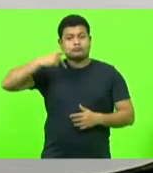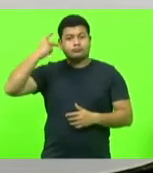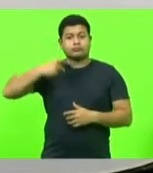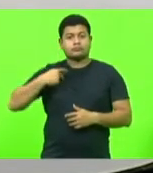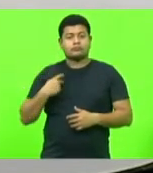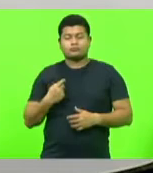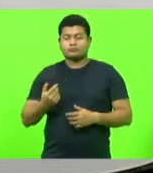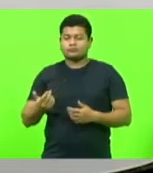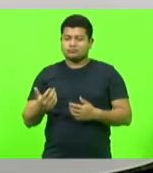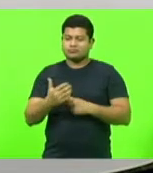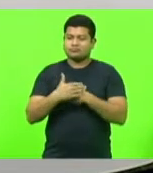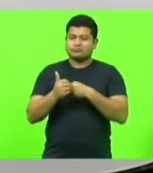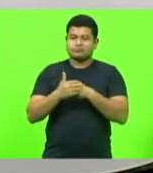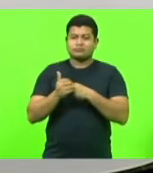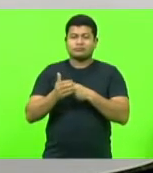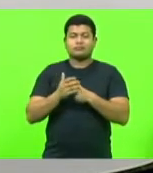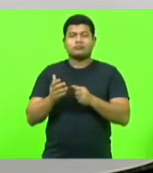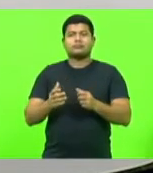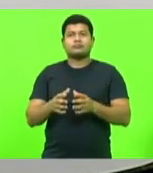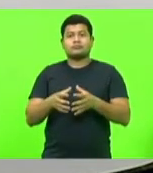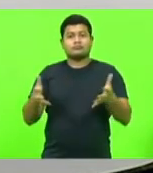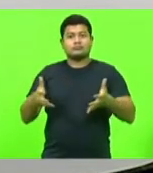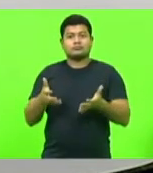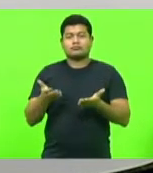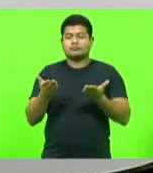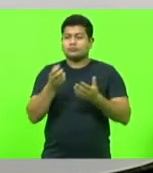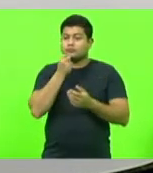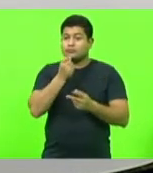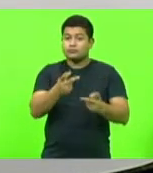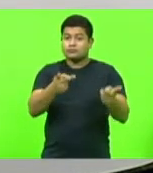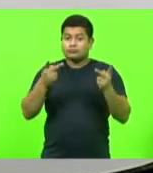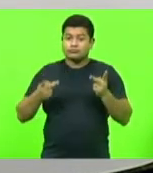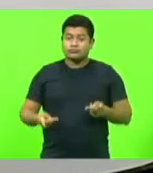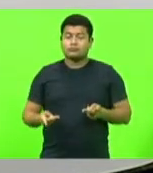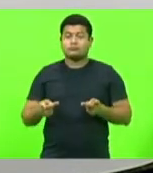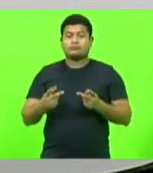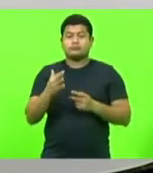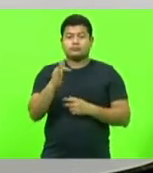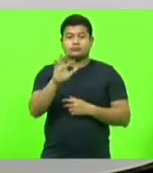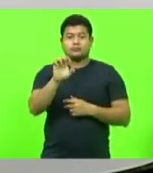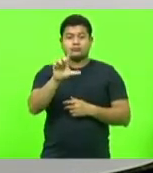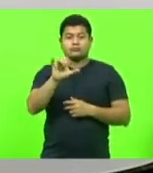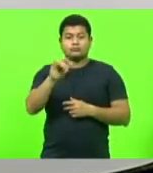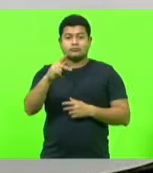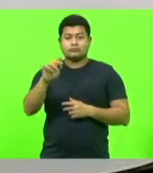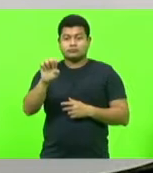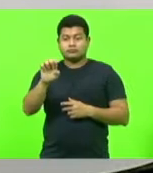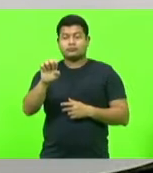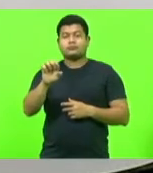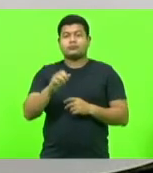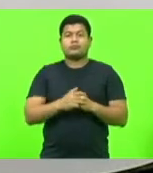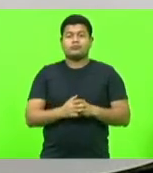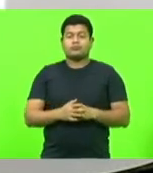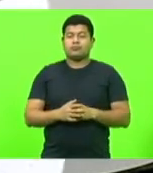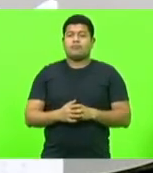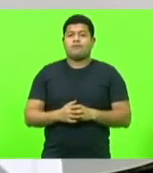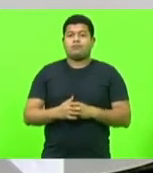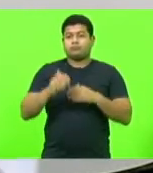com muito carinho, Felipe, seja bem-vindo ao Parlamento catarinense que também é a tua casa. Muito obrigada, senhor presidente.